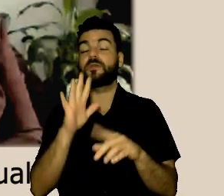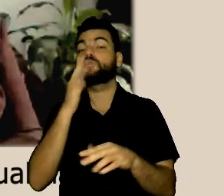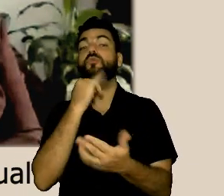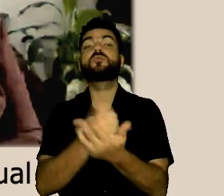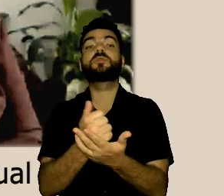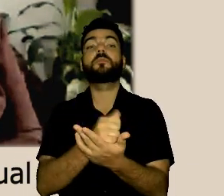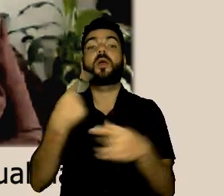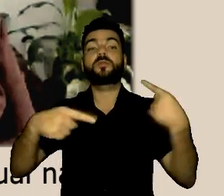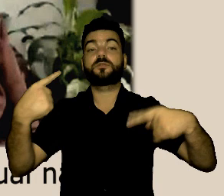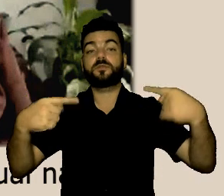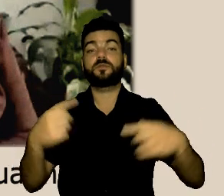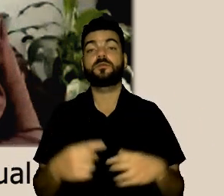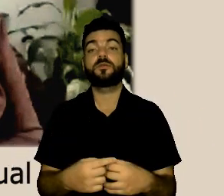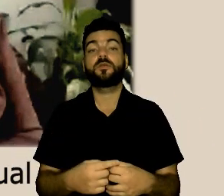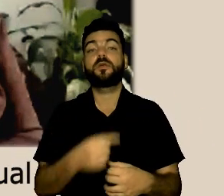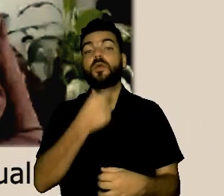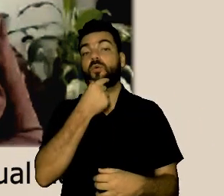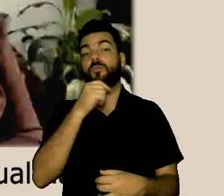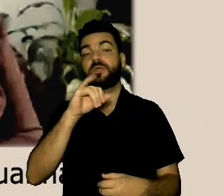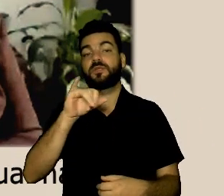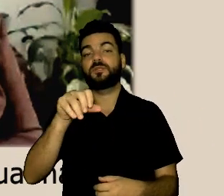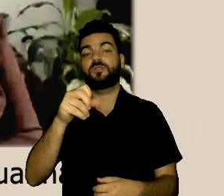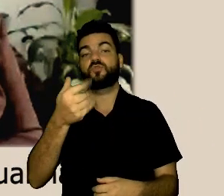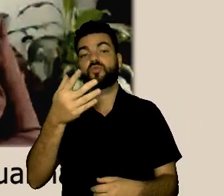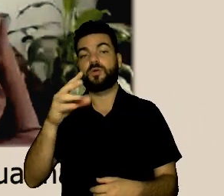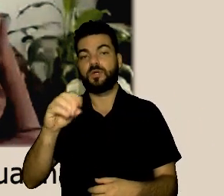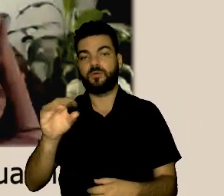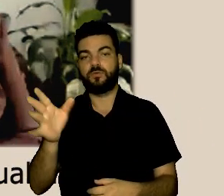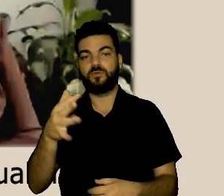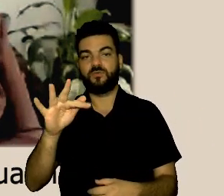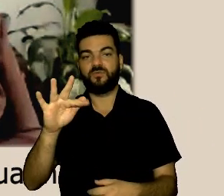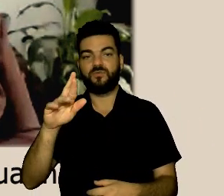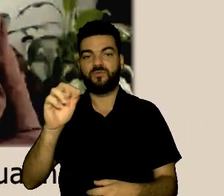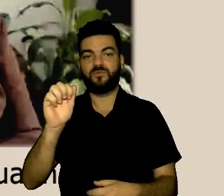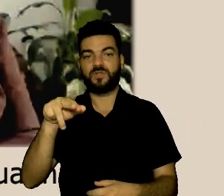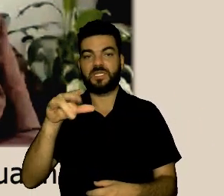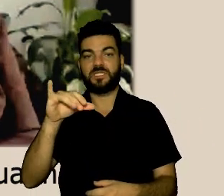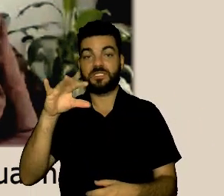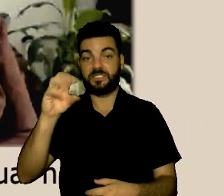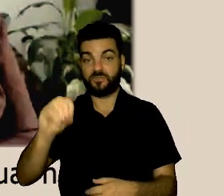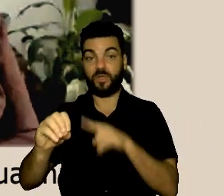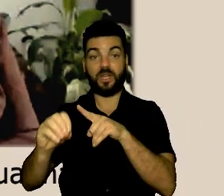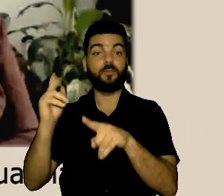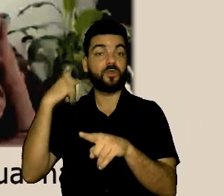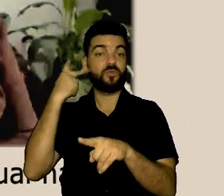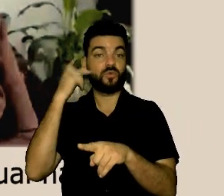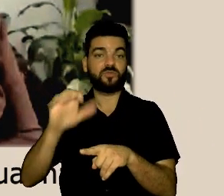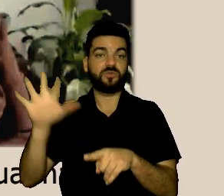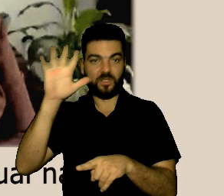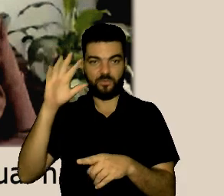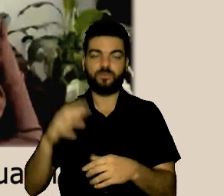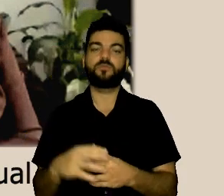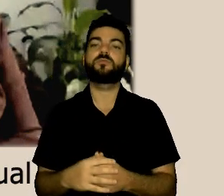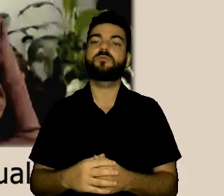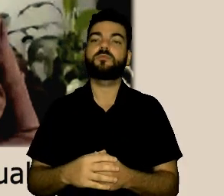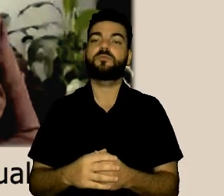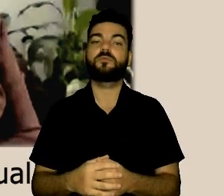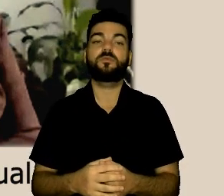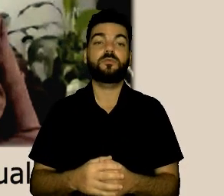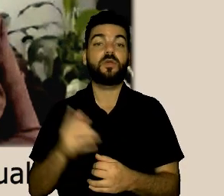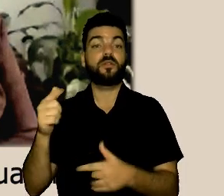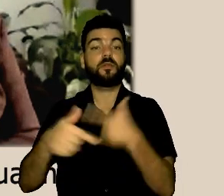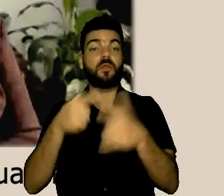Carvalho, que é procurador regional da República, representante do Ministério Público Federal na comissão da